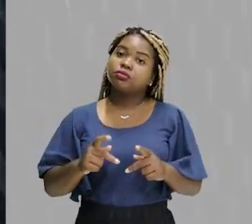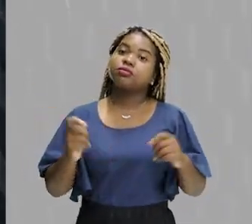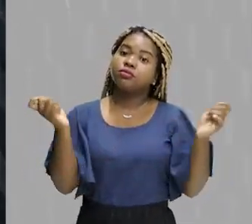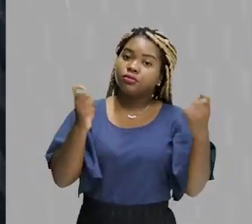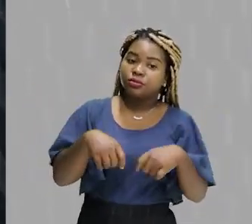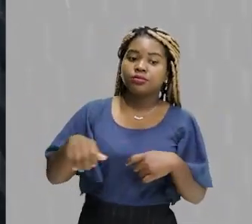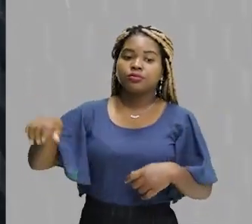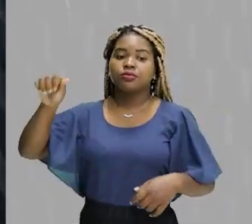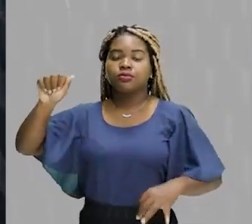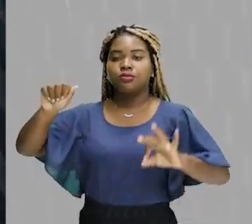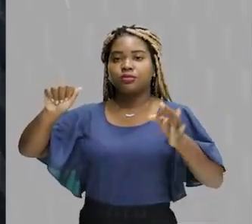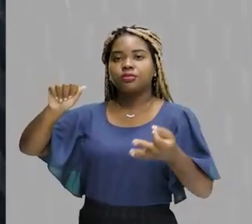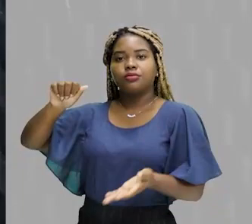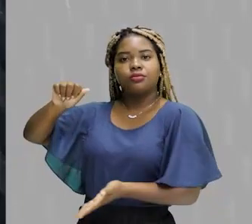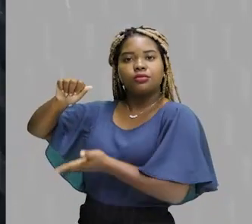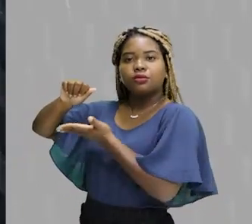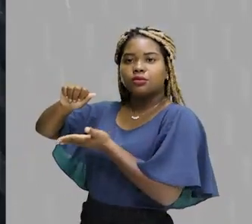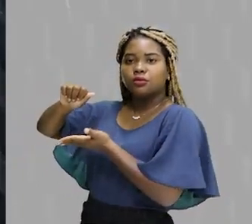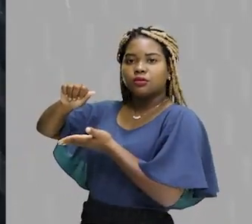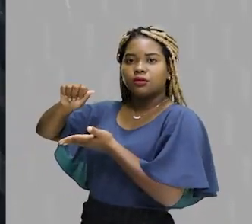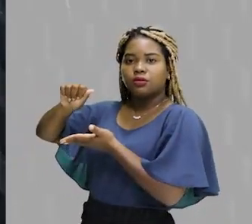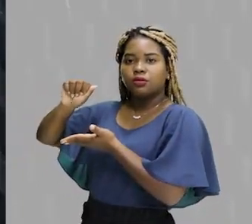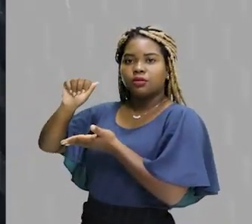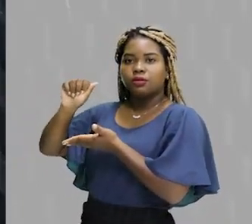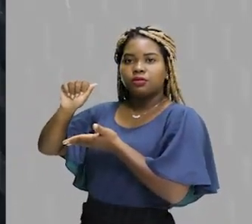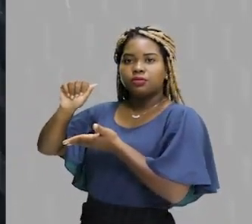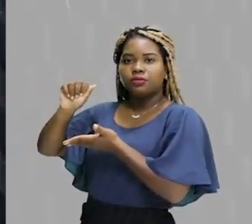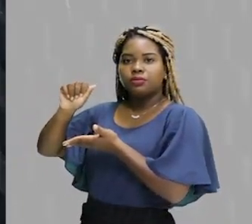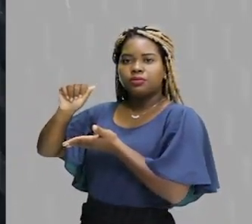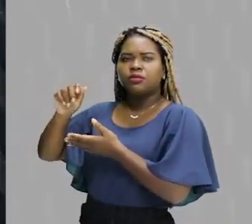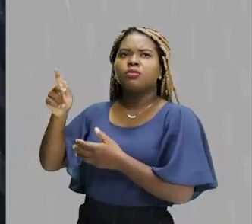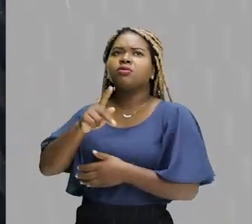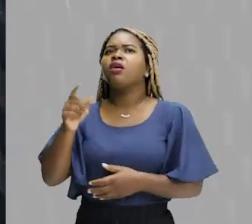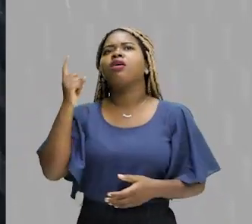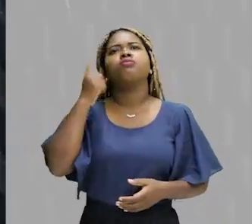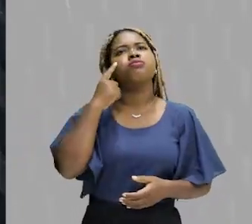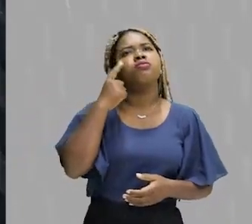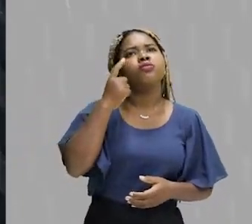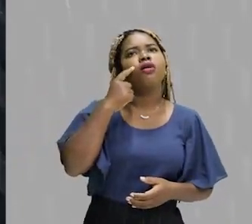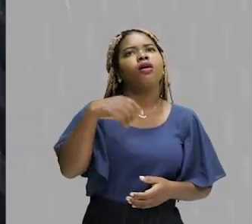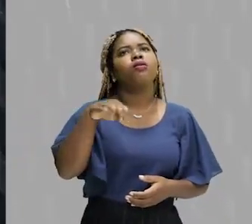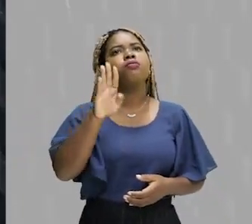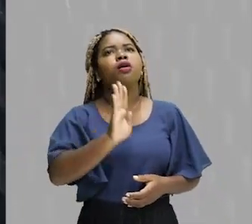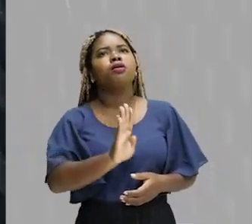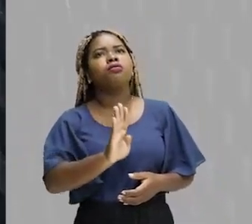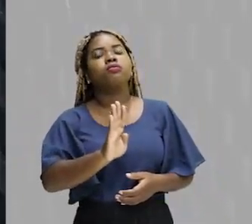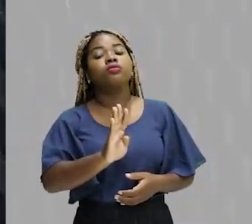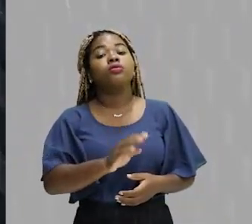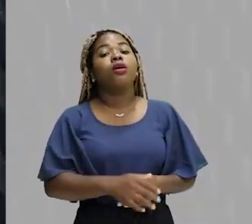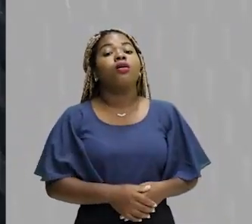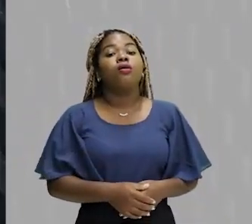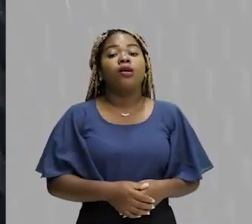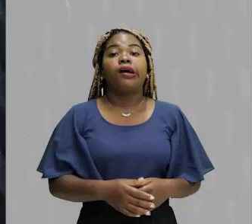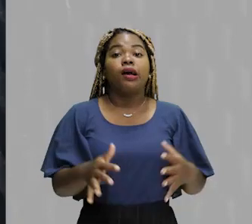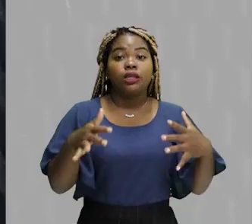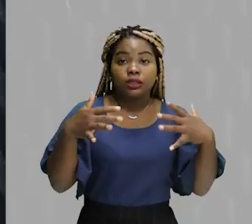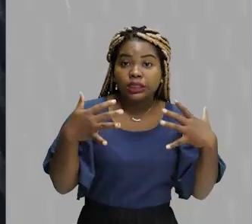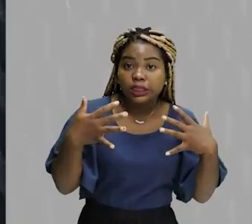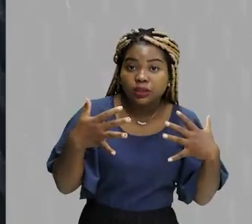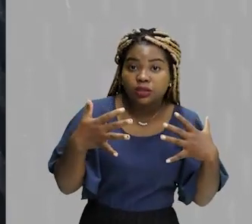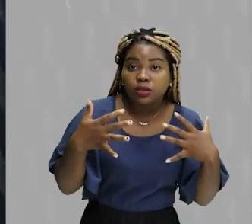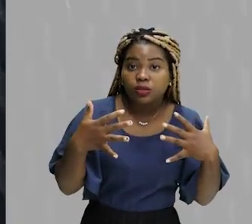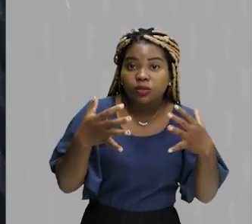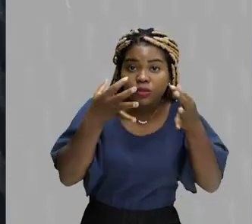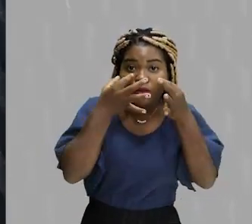aqui. As outras têm sempre um prejuízo. Professor, eu fiquei em dúvida com a letra B. Preste atenção. Não pode ser a palavra